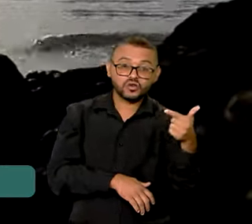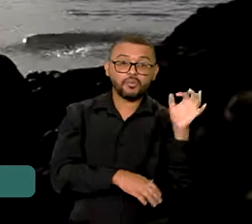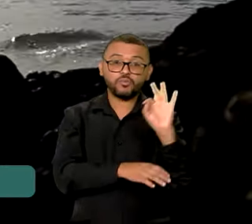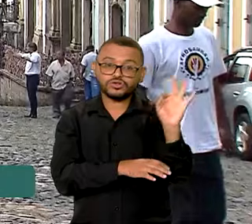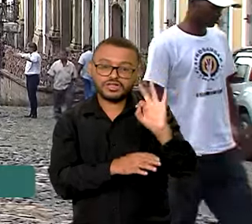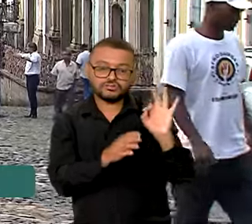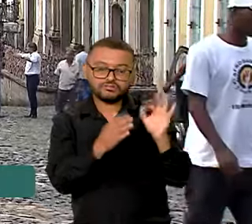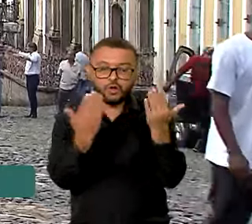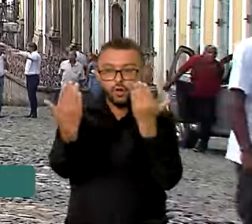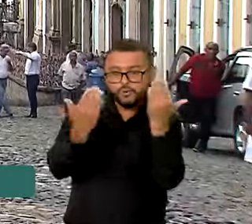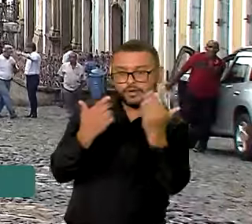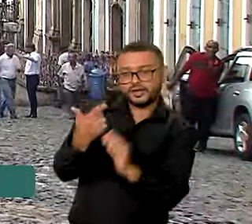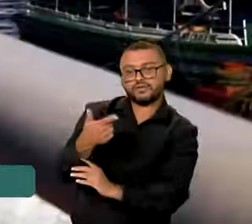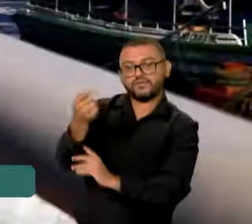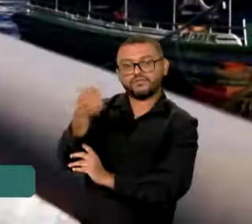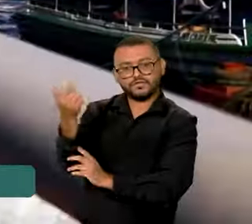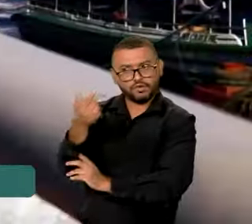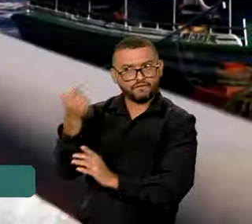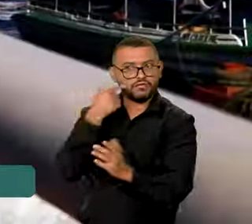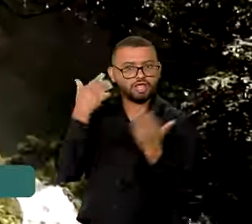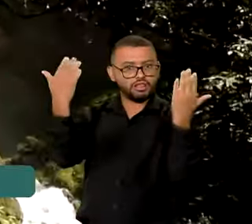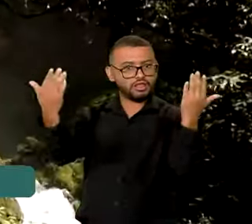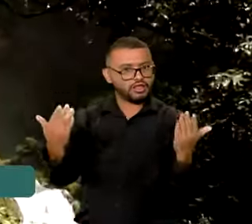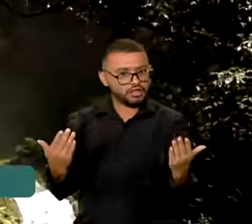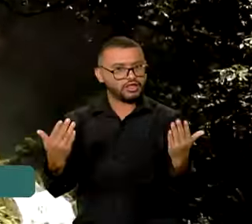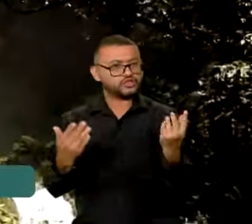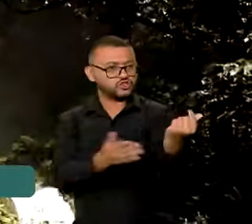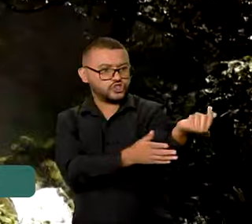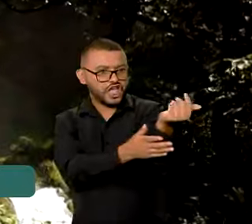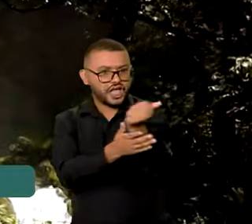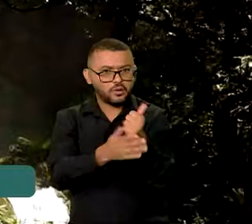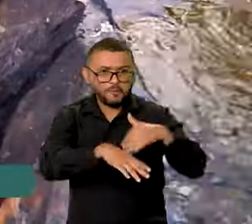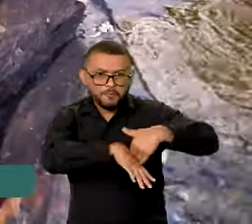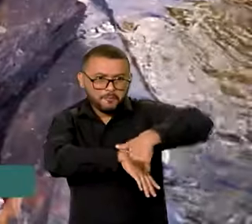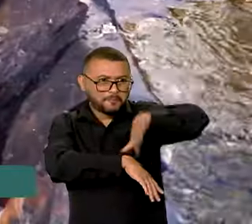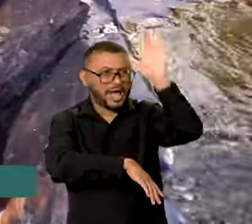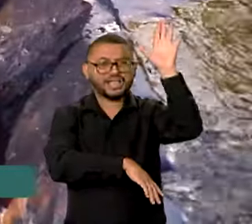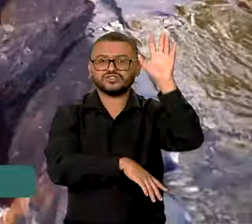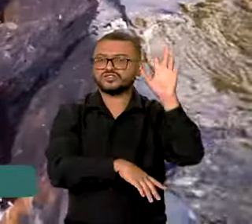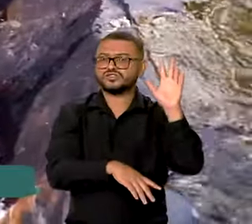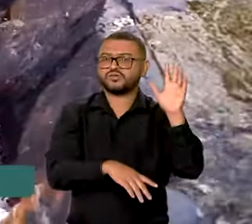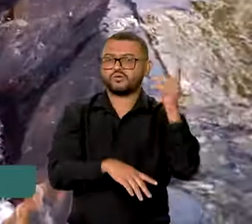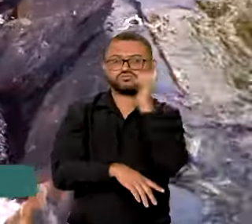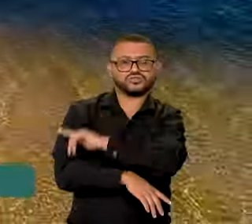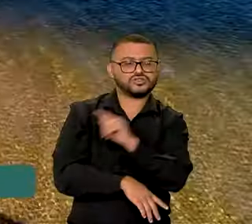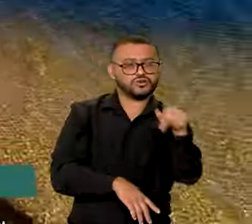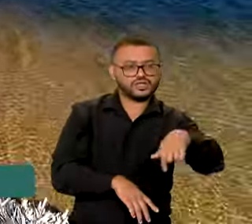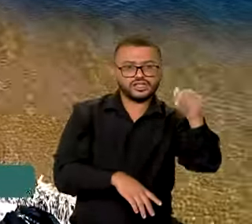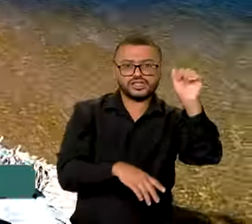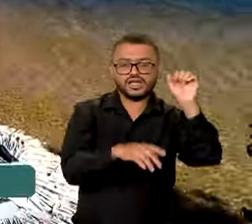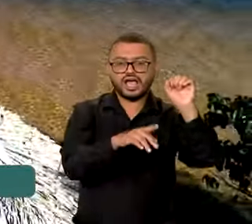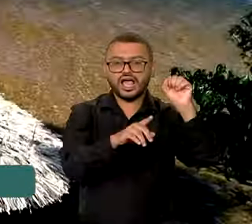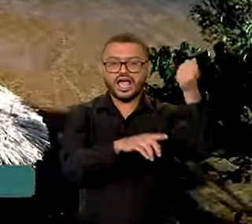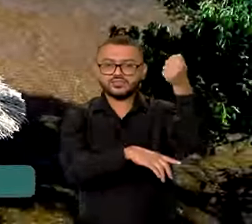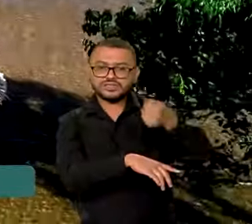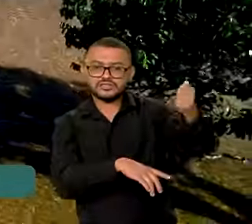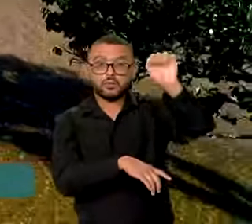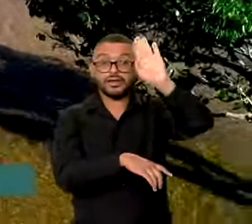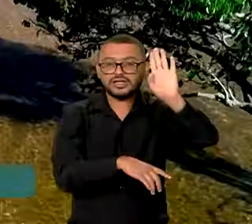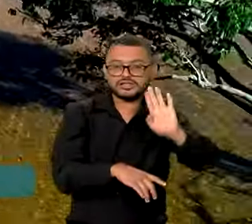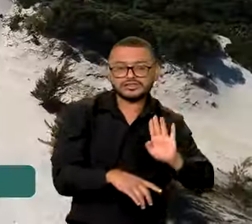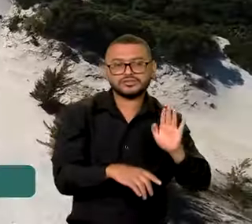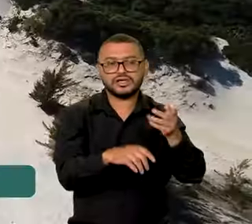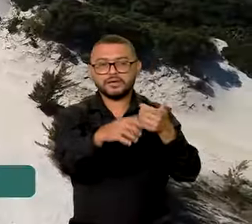comparação ao ano anterior. O valor é o maior já registrado pela Associação Brasileira das